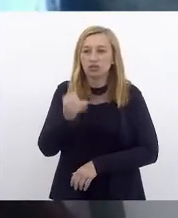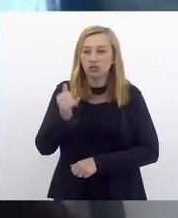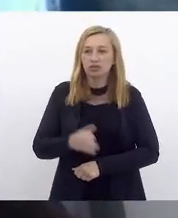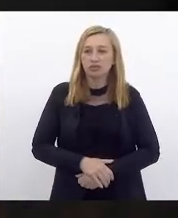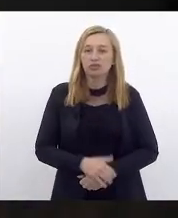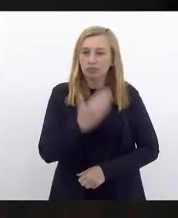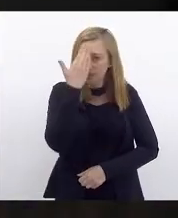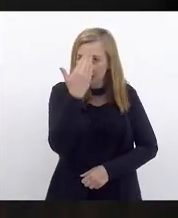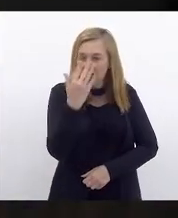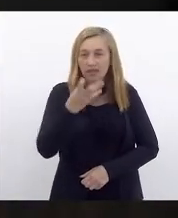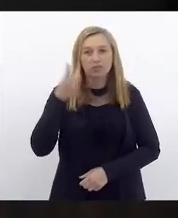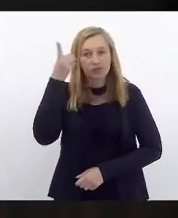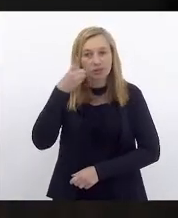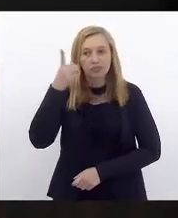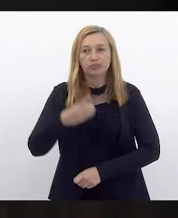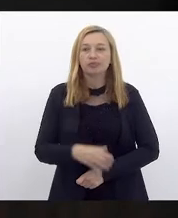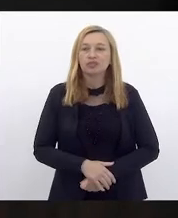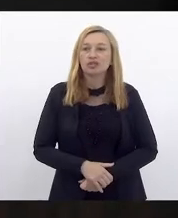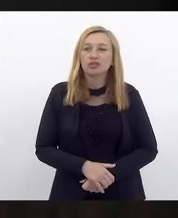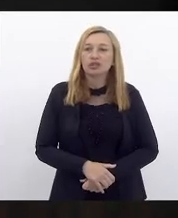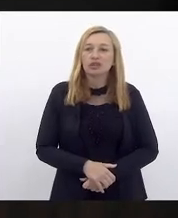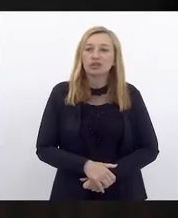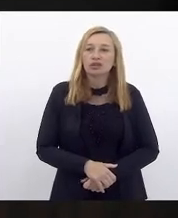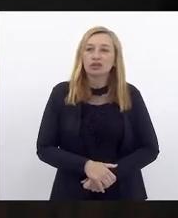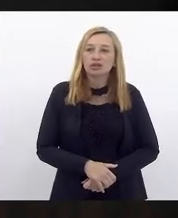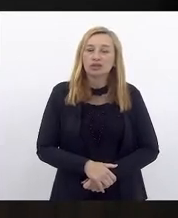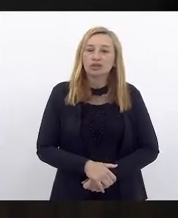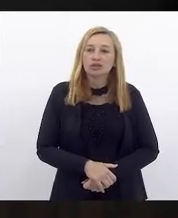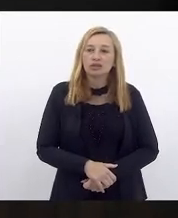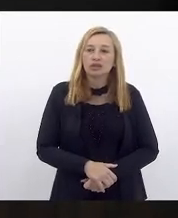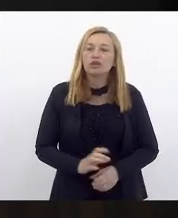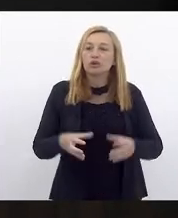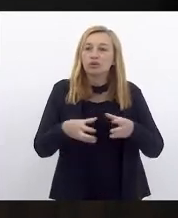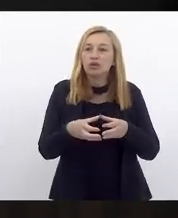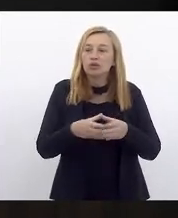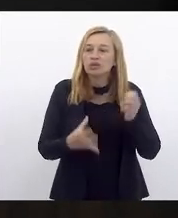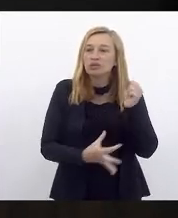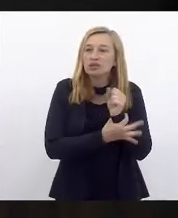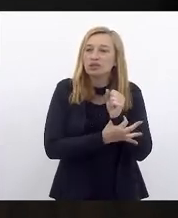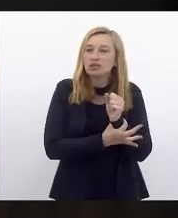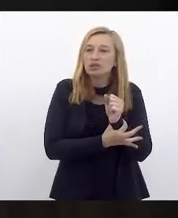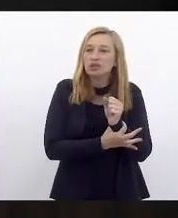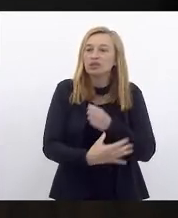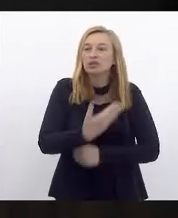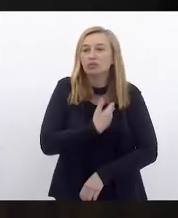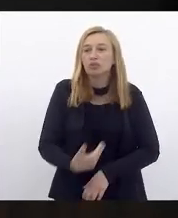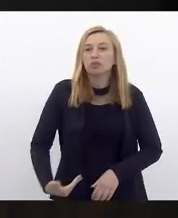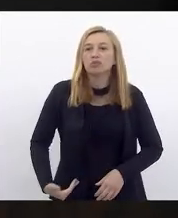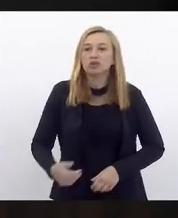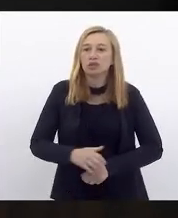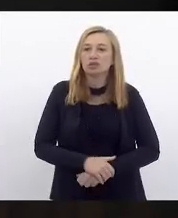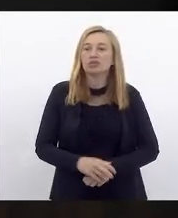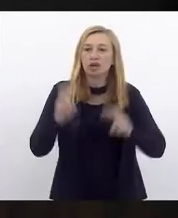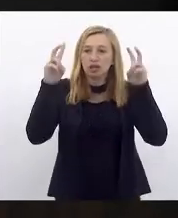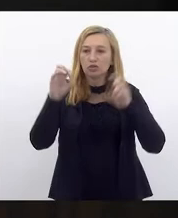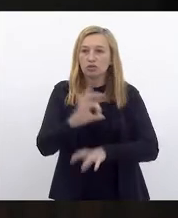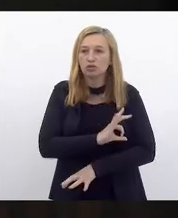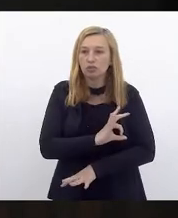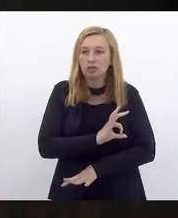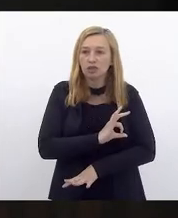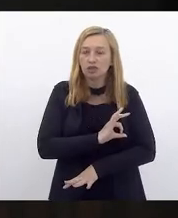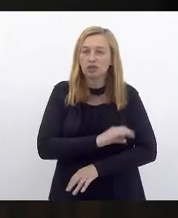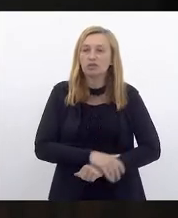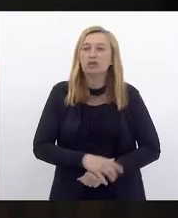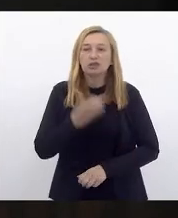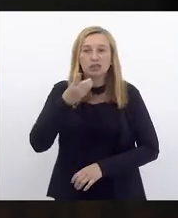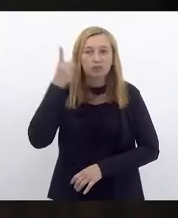Obrigado, deputado. Pela Comissão de Segurança Pública, ações de polícia,